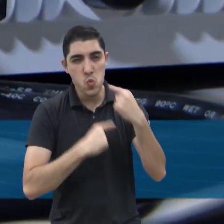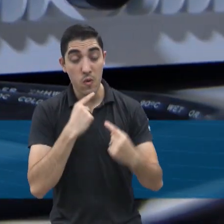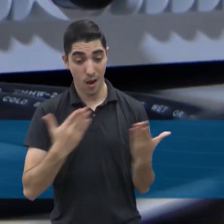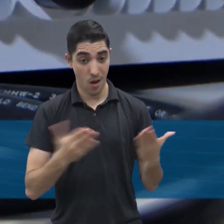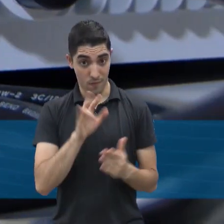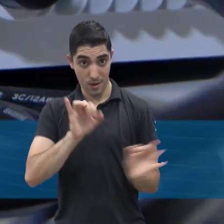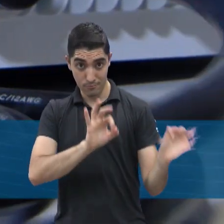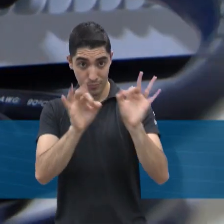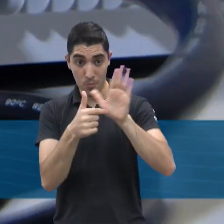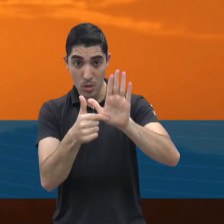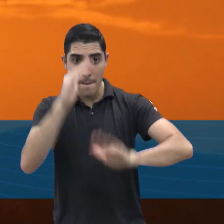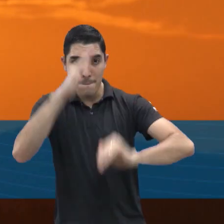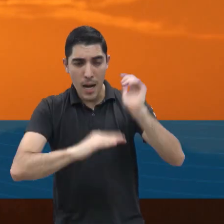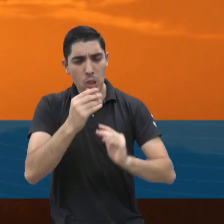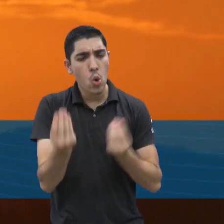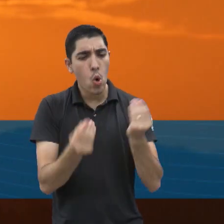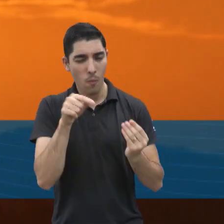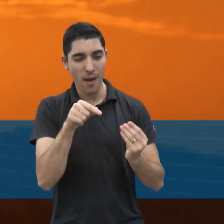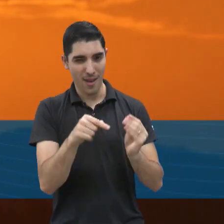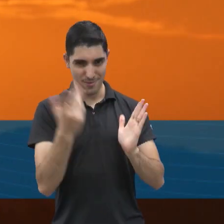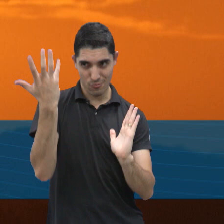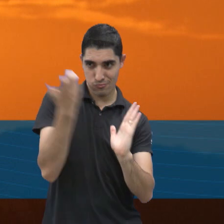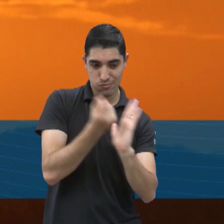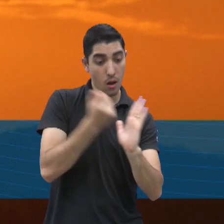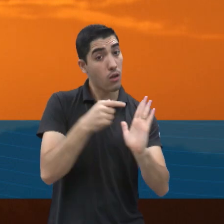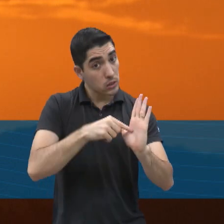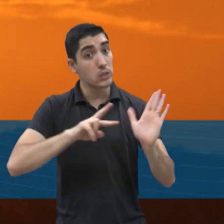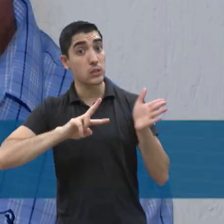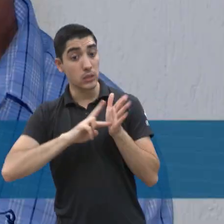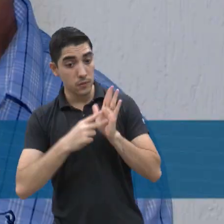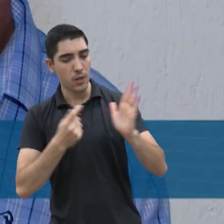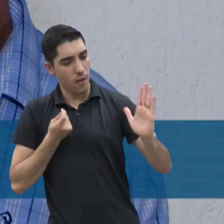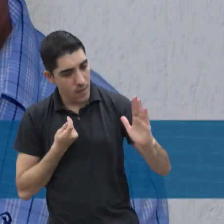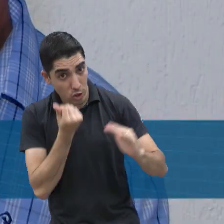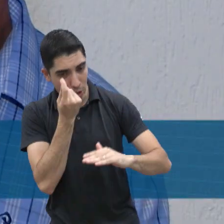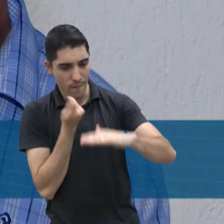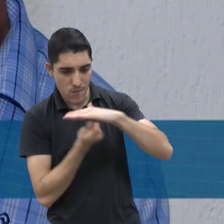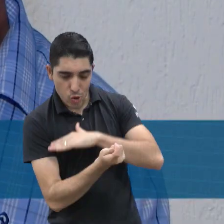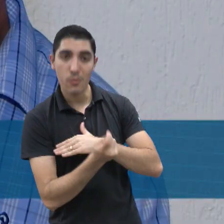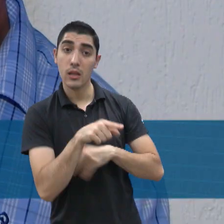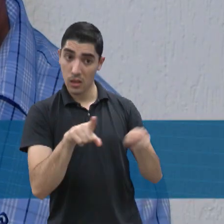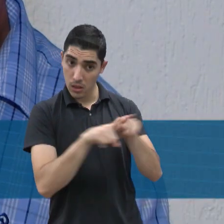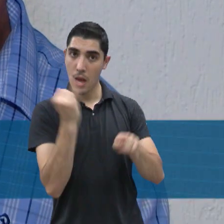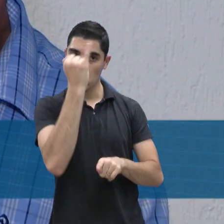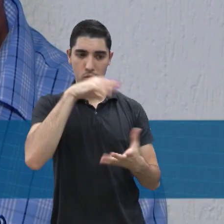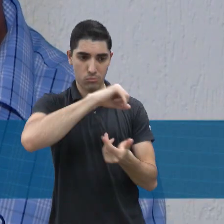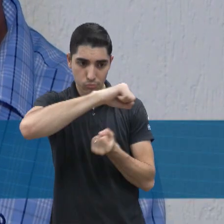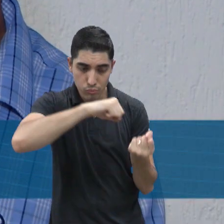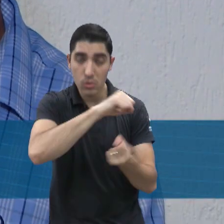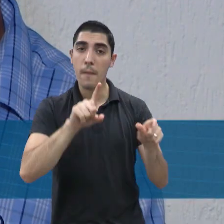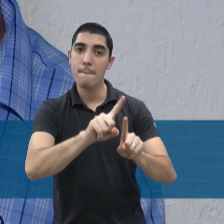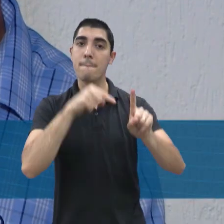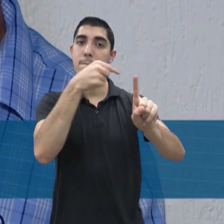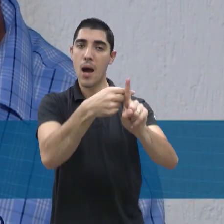solar é um investimento, além de sustentável, também econômico. Hoje a gente fala sempre assim, tenha dúvida, a